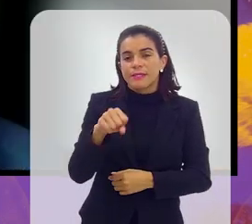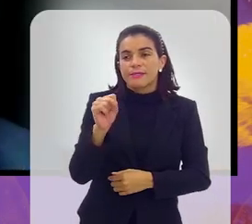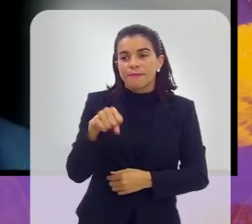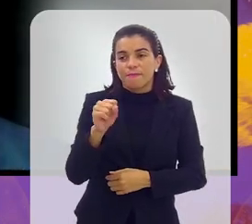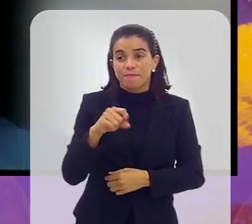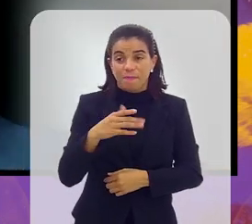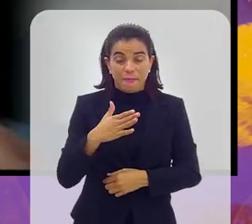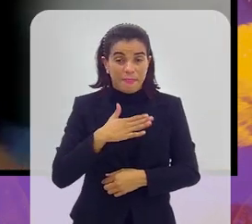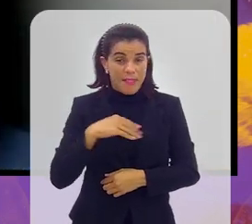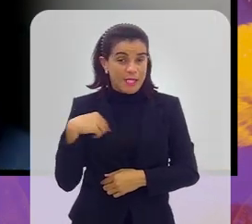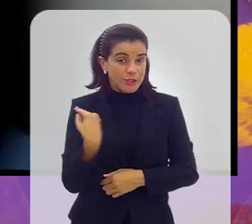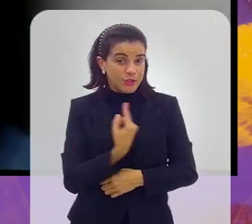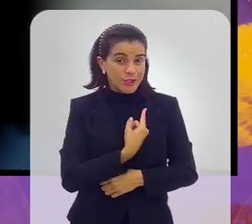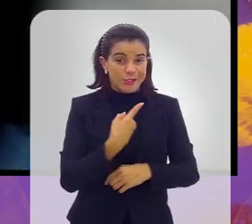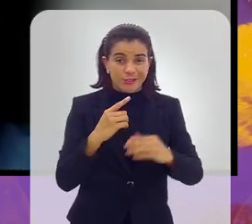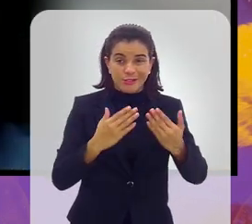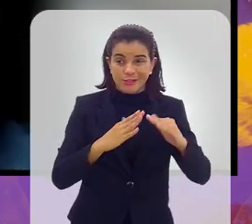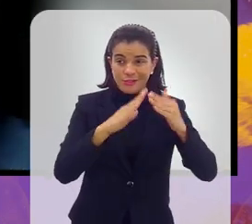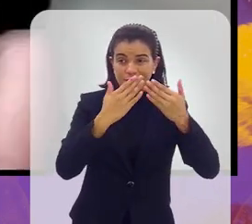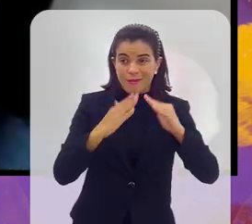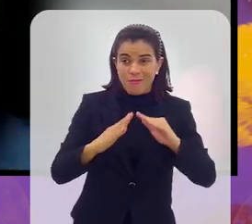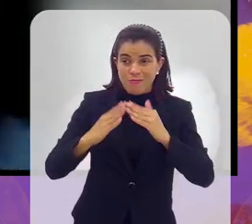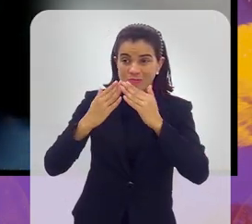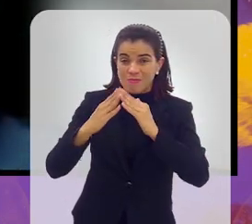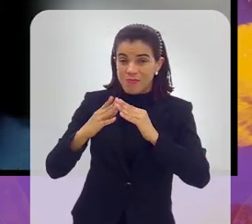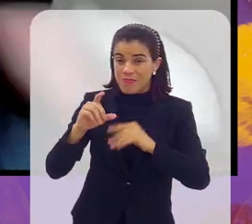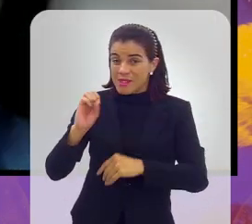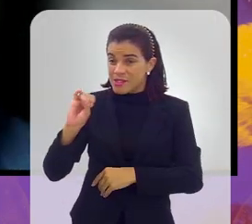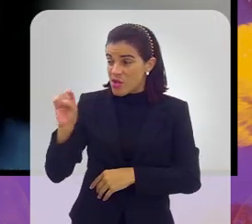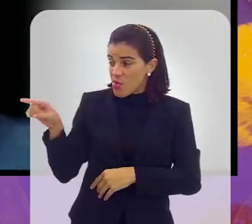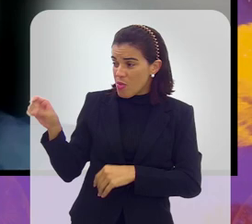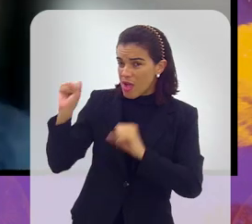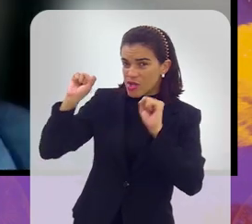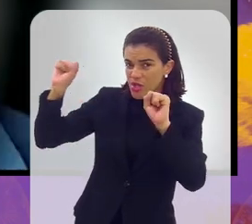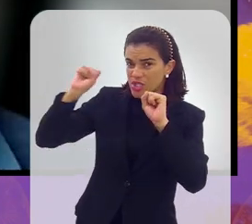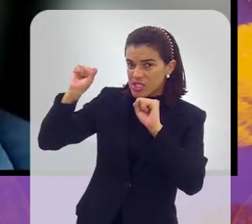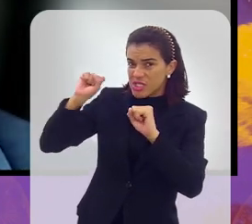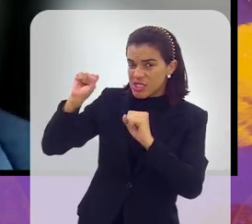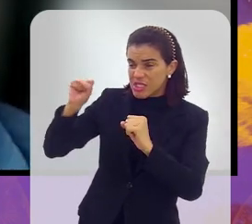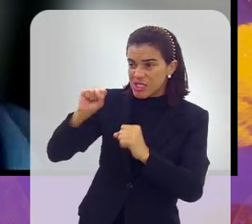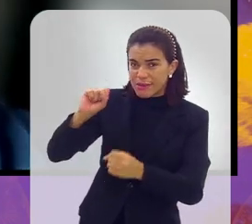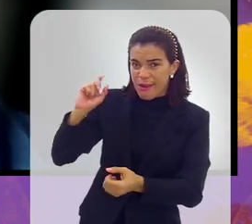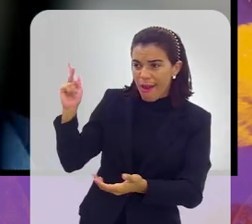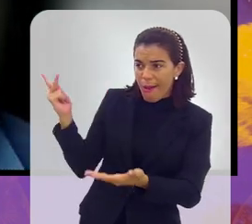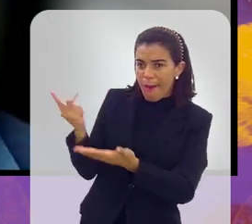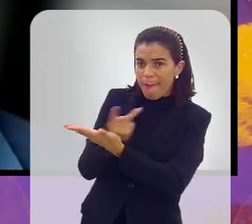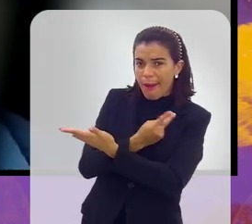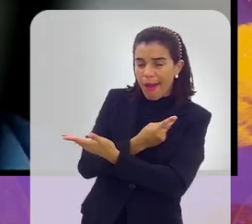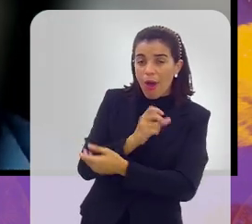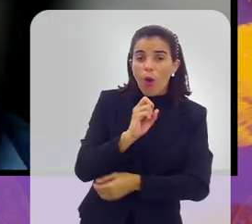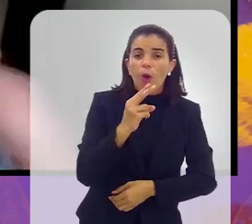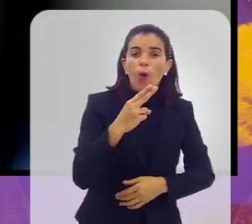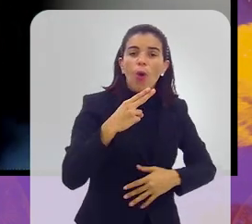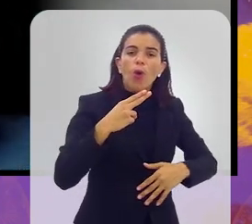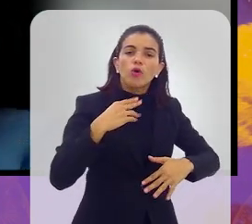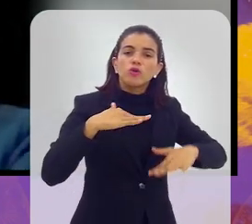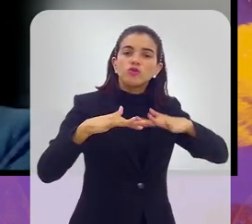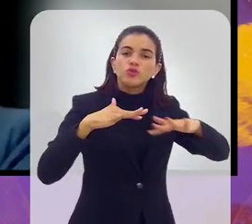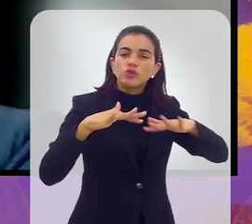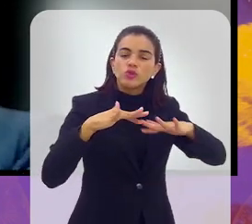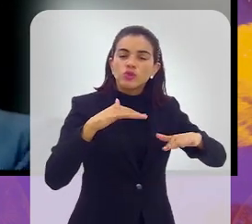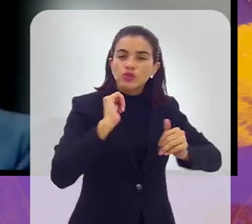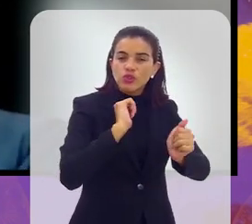Com certeza, né? No negócio das favelas, por exemplo, se uma torcida cometer um tipo de infração como essa, ou se os